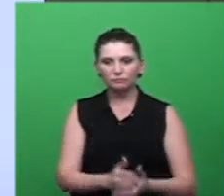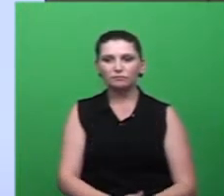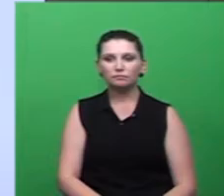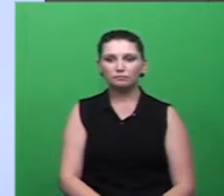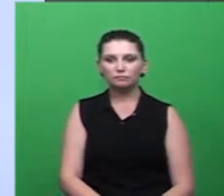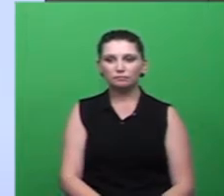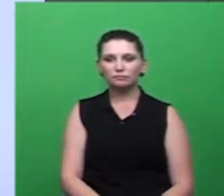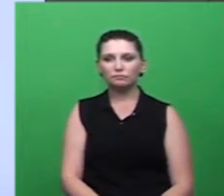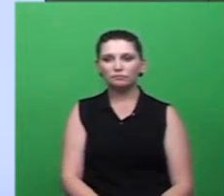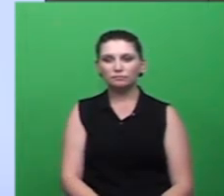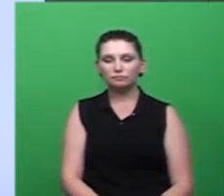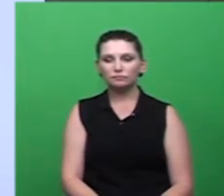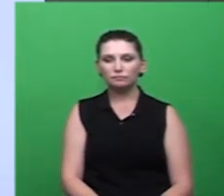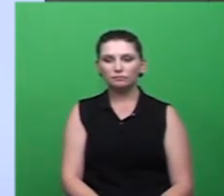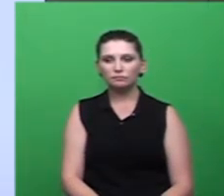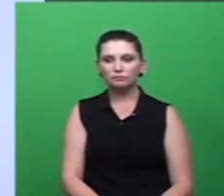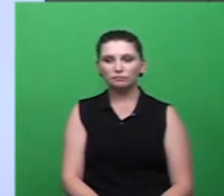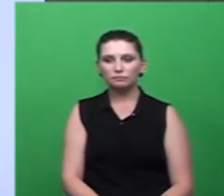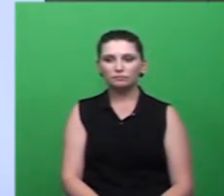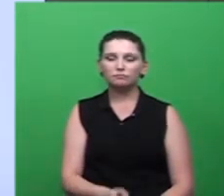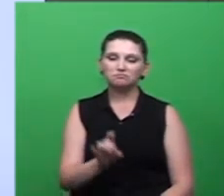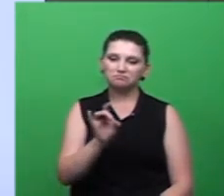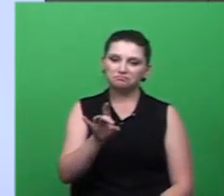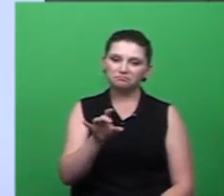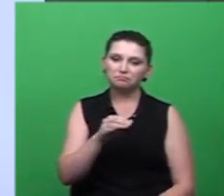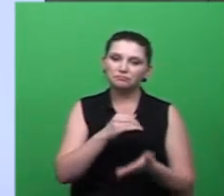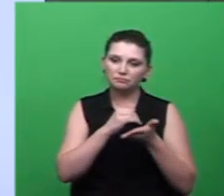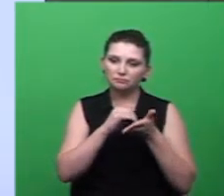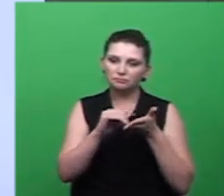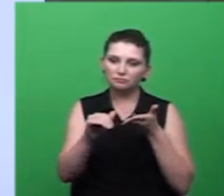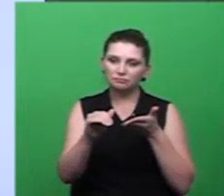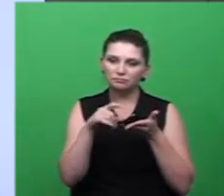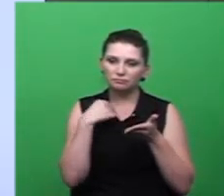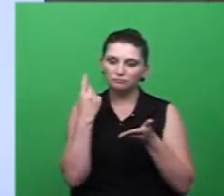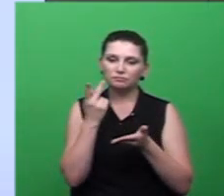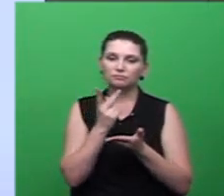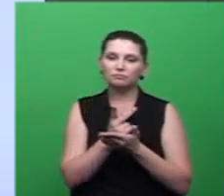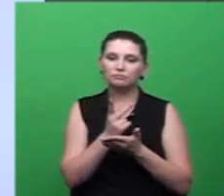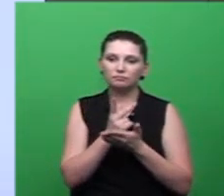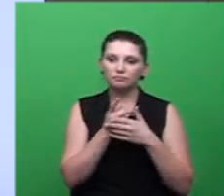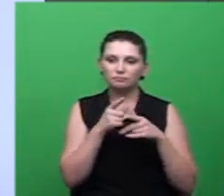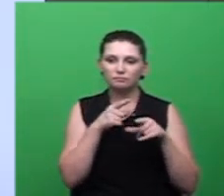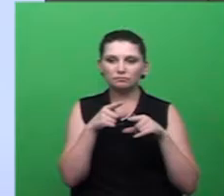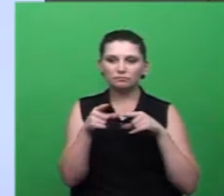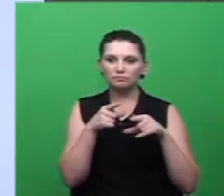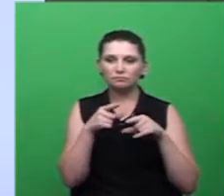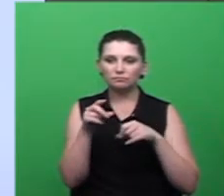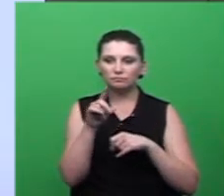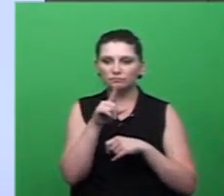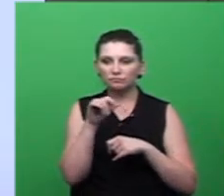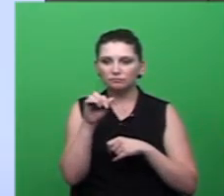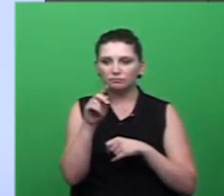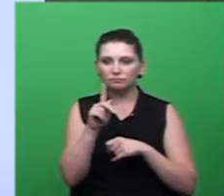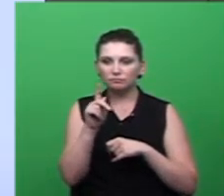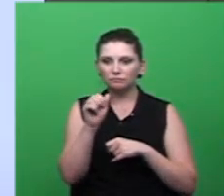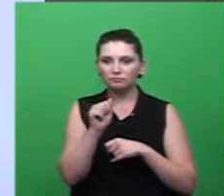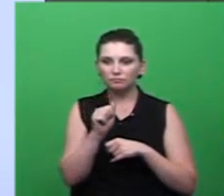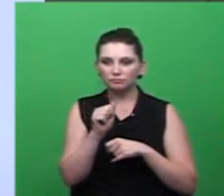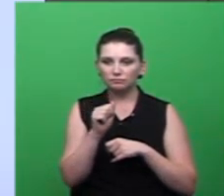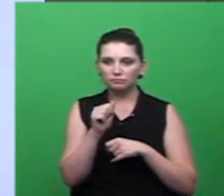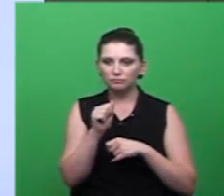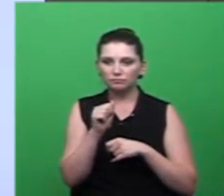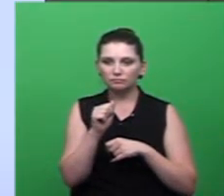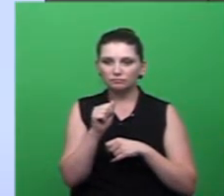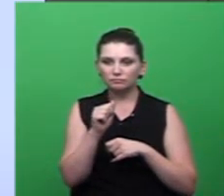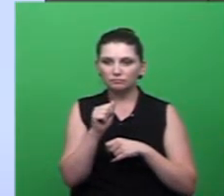Então, é isso, né, só a mensagem que a gente trabalhou o tempo todo na secretaria, né, é que um mosquito não é mais forte que um país inteiro,